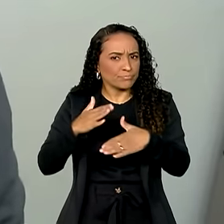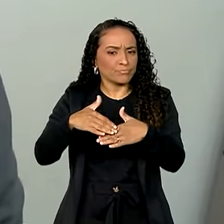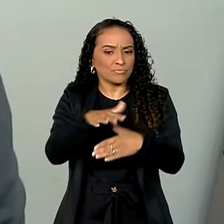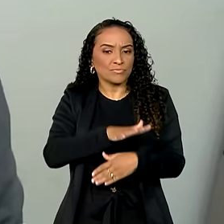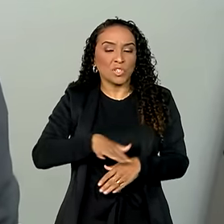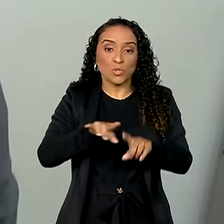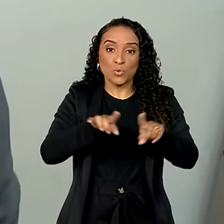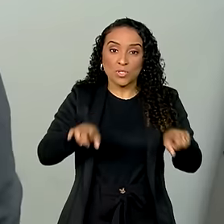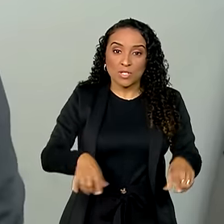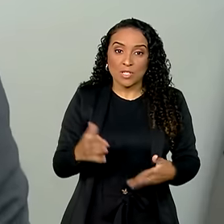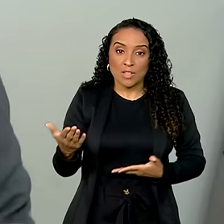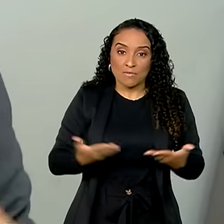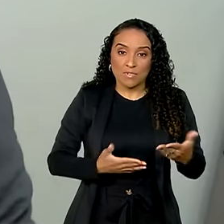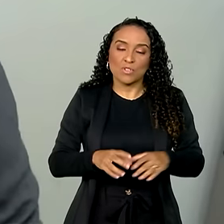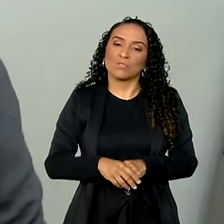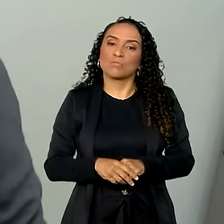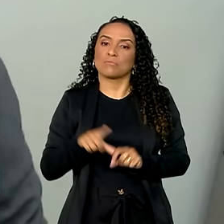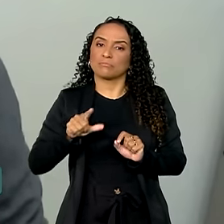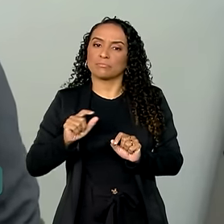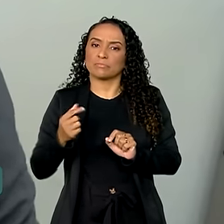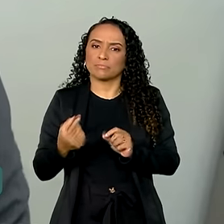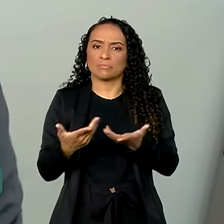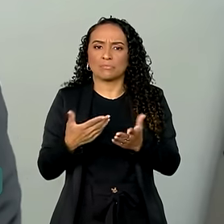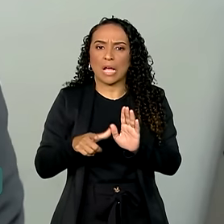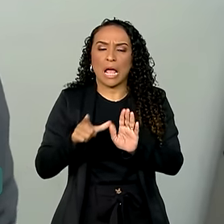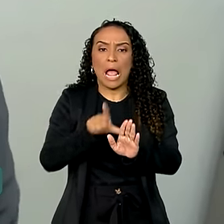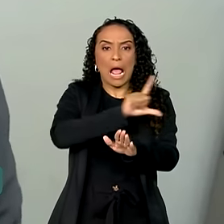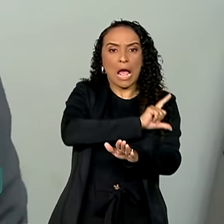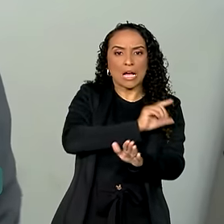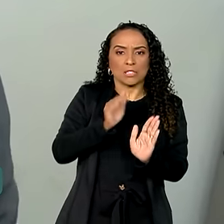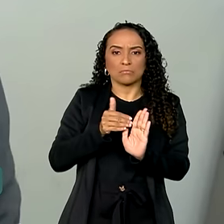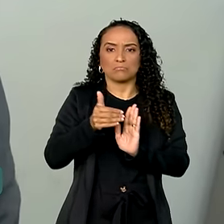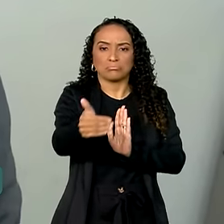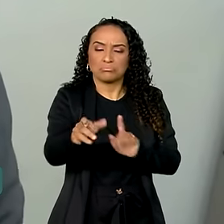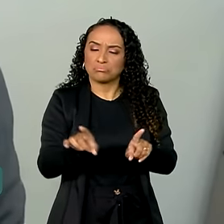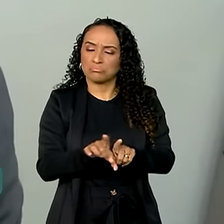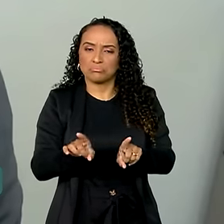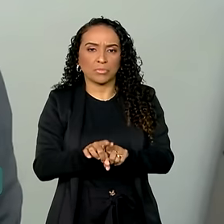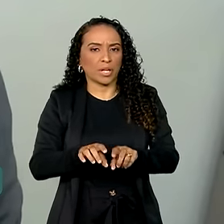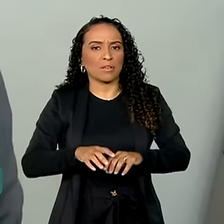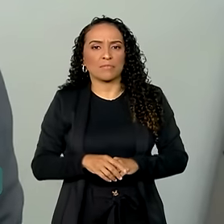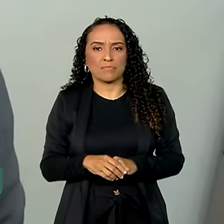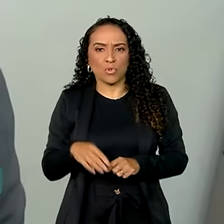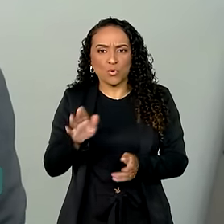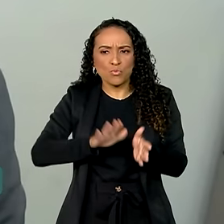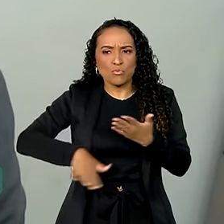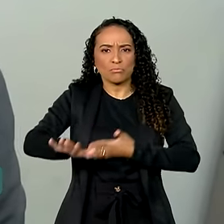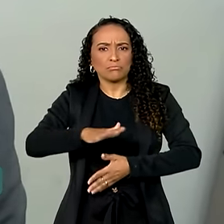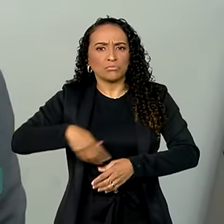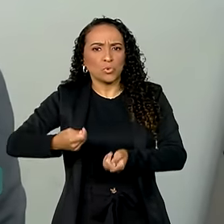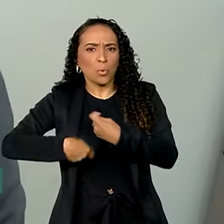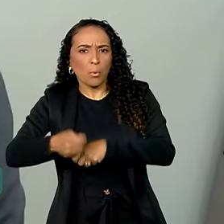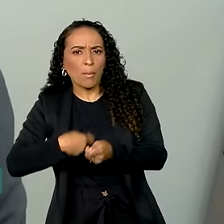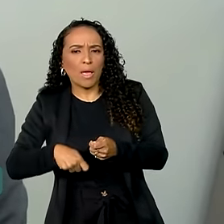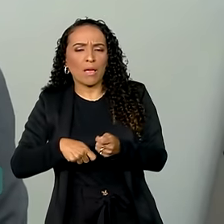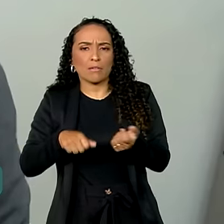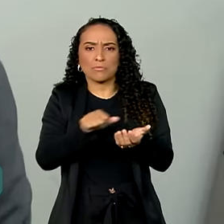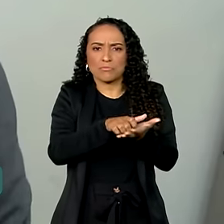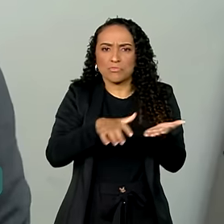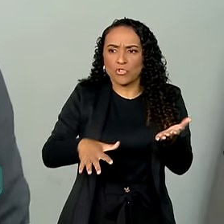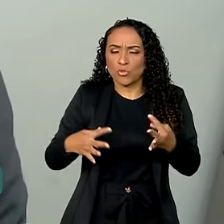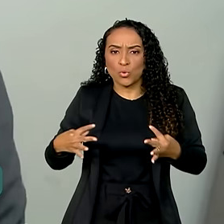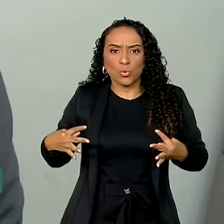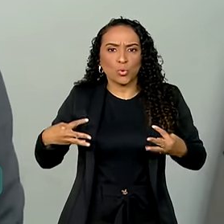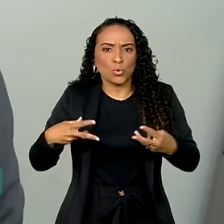setor de serviços, tanto para trás como para frente, no comércio, nas atividades